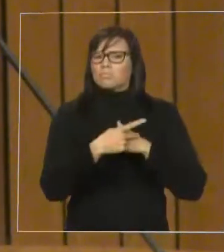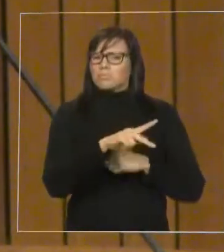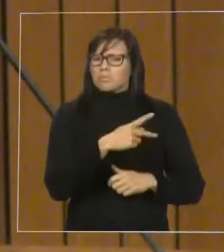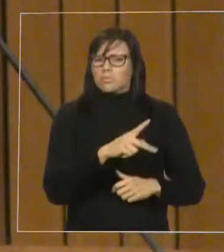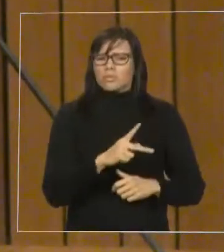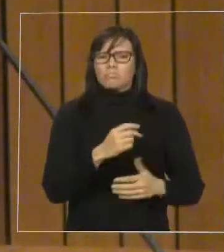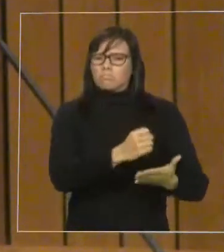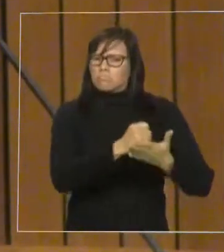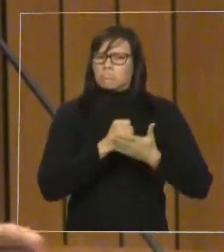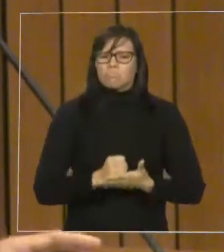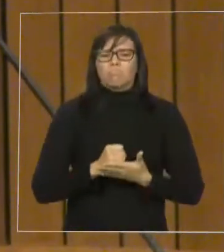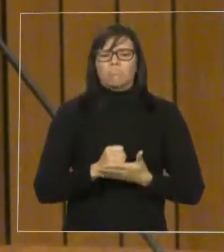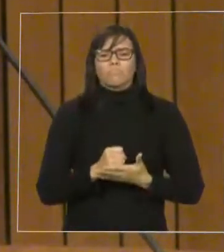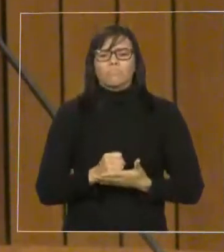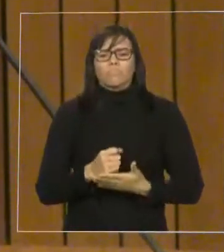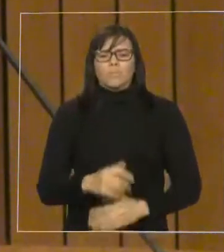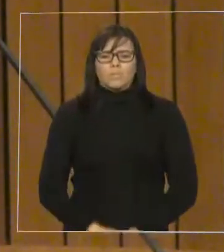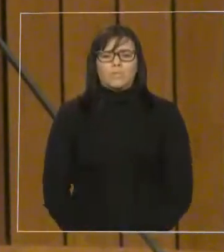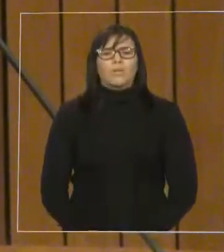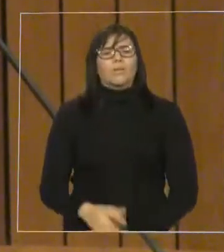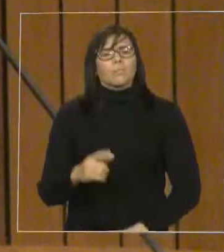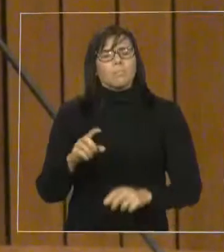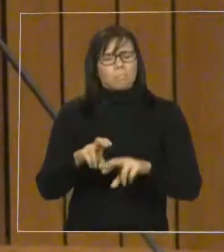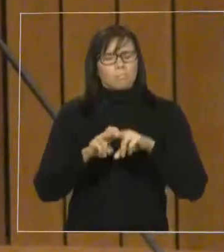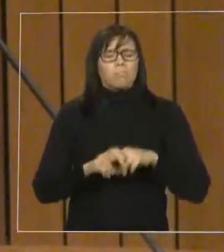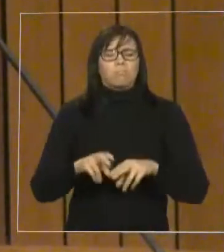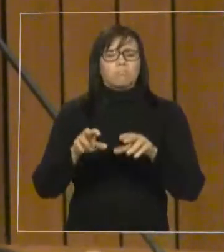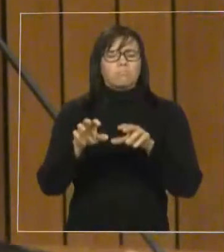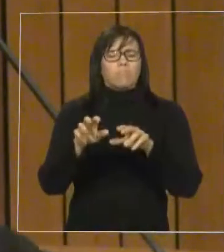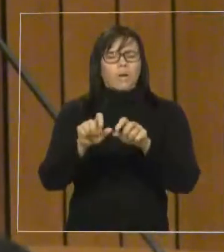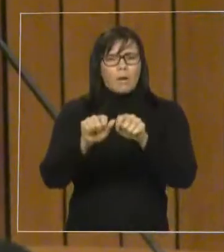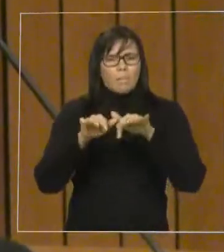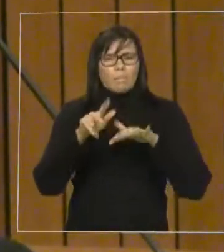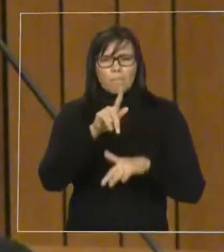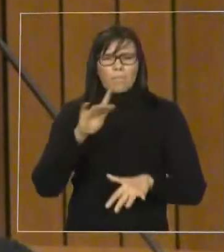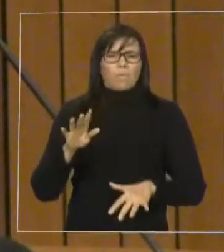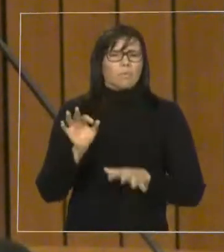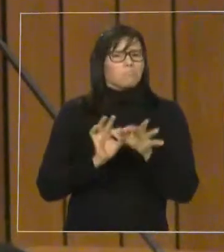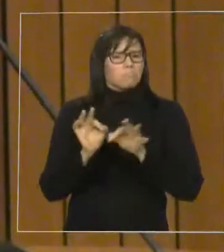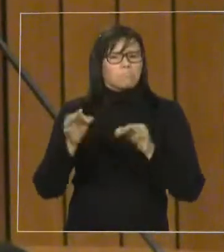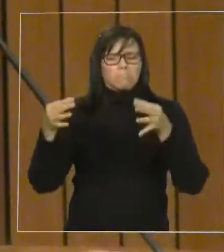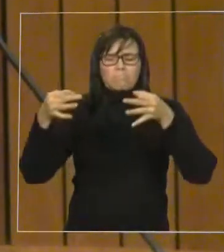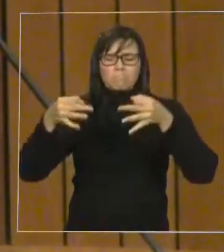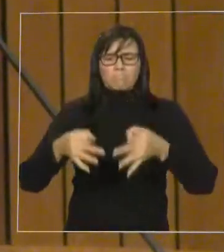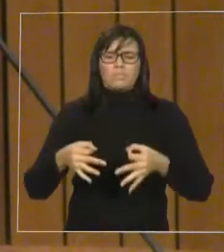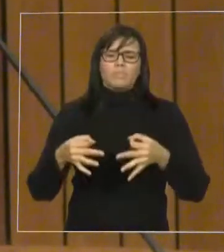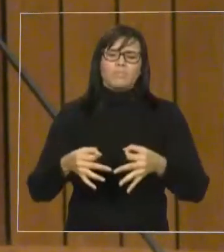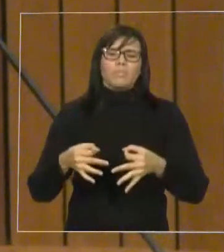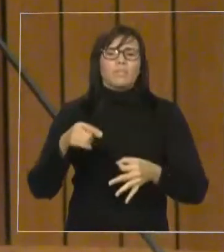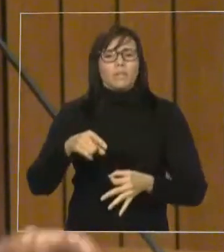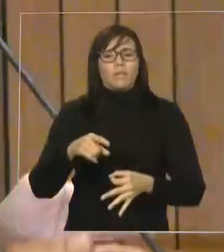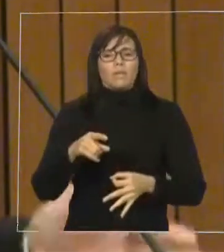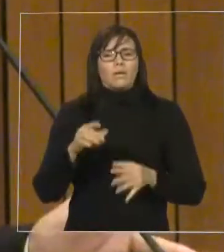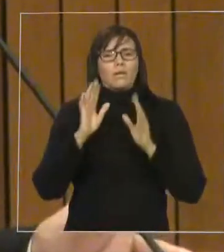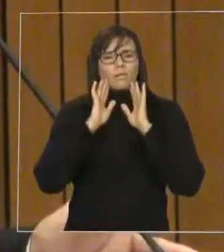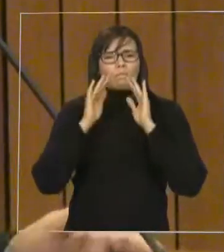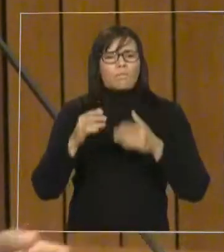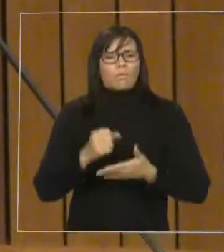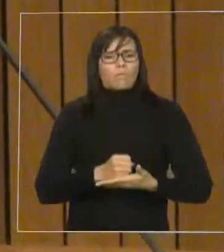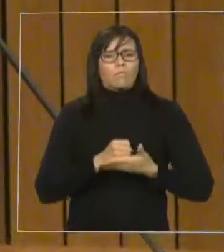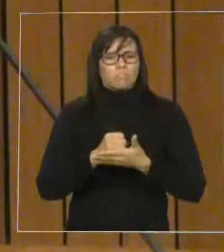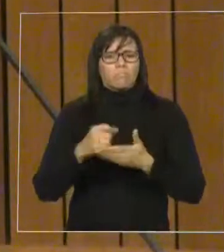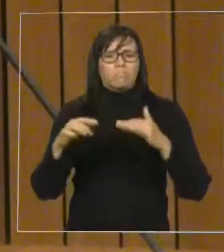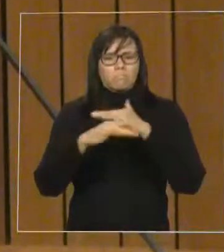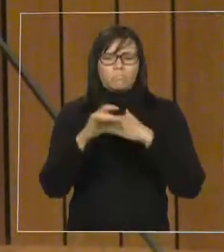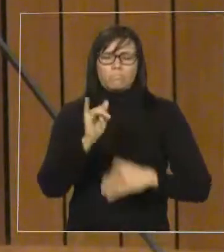e mais uma vez, uma grande audiência pública em defesa da população de Imperatriz, da cidade de Imperatriz. E ontem, na